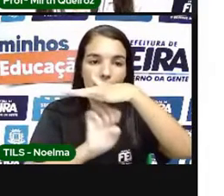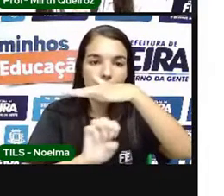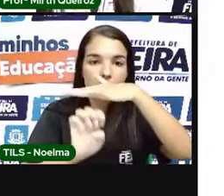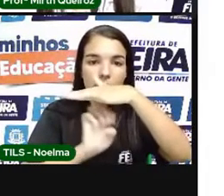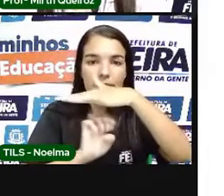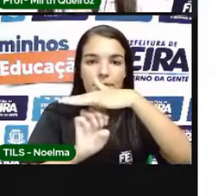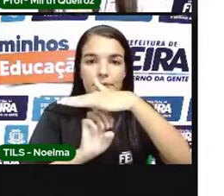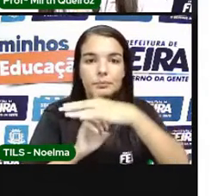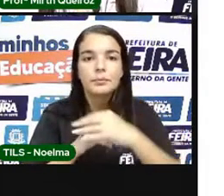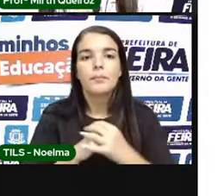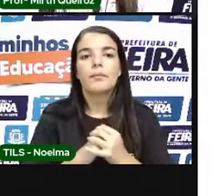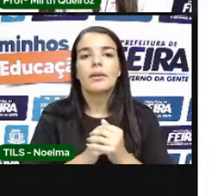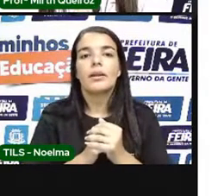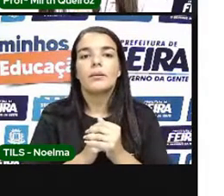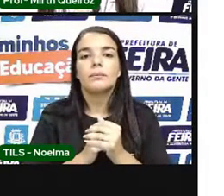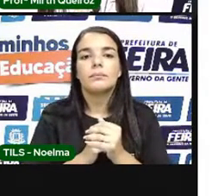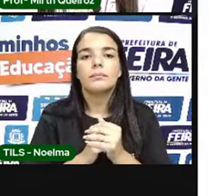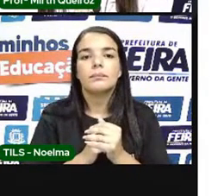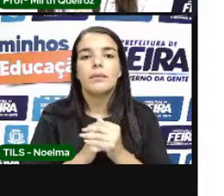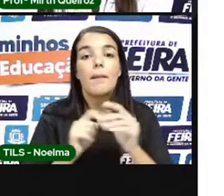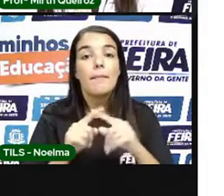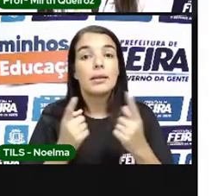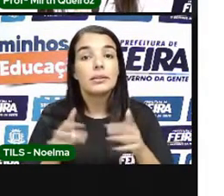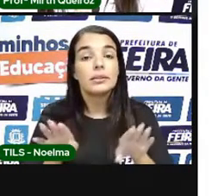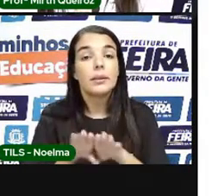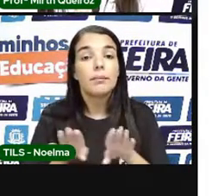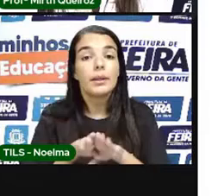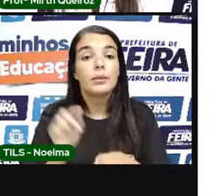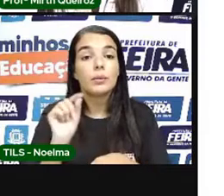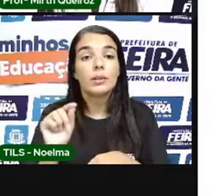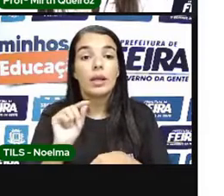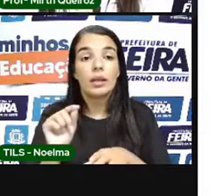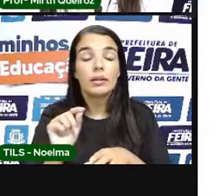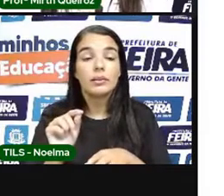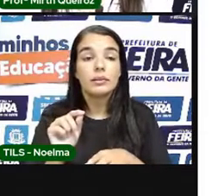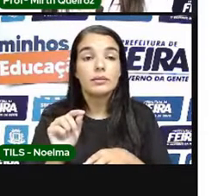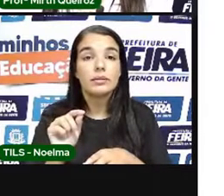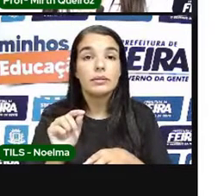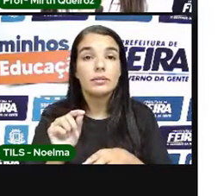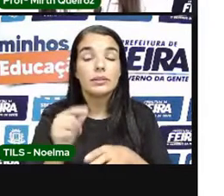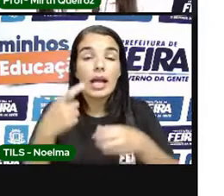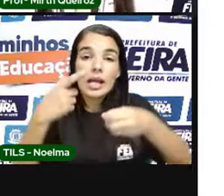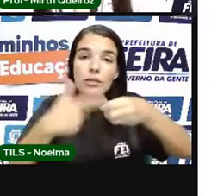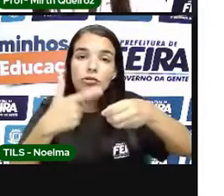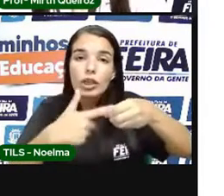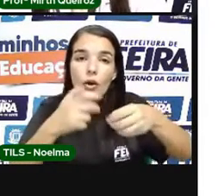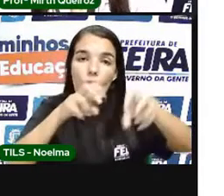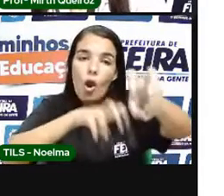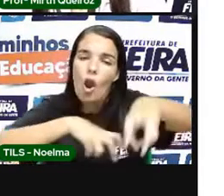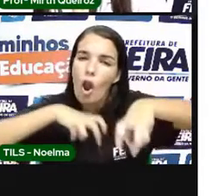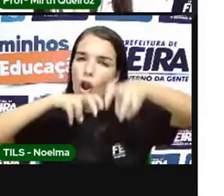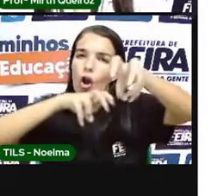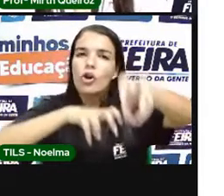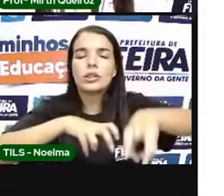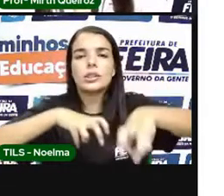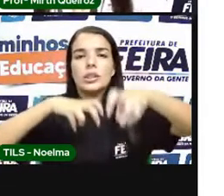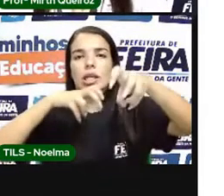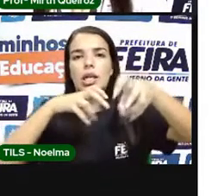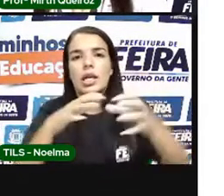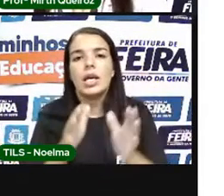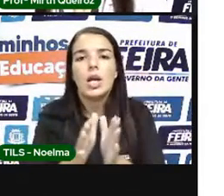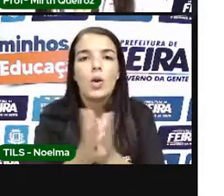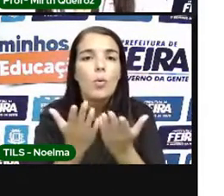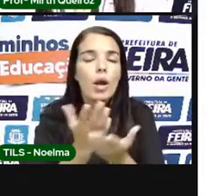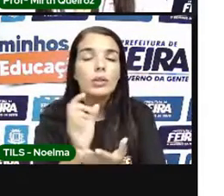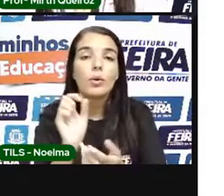Poluentes à atmosfera Mas também até mesmo nas fazendas Nas roças Ou até